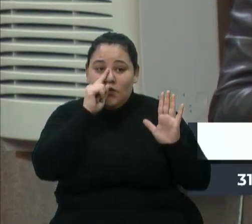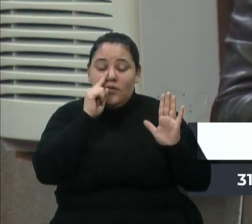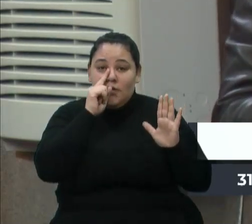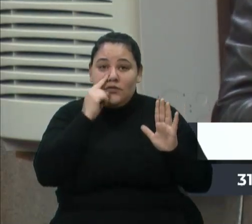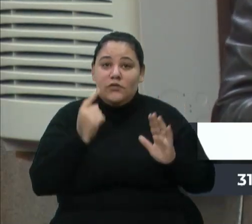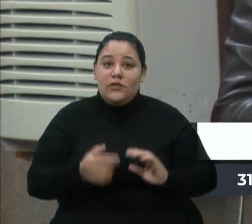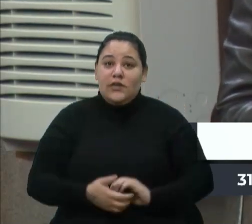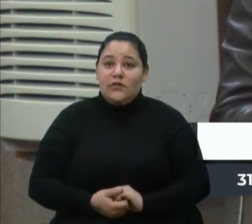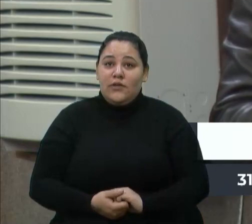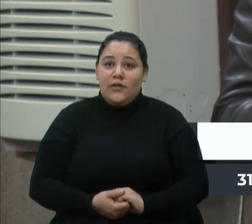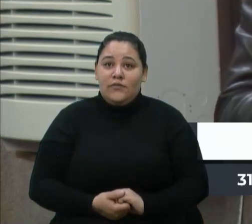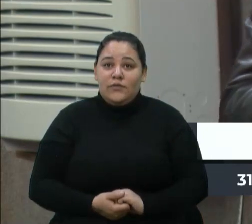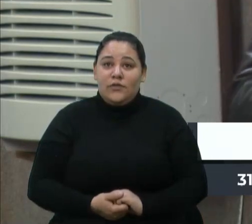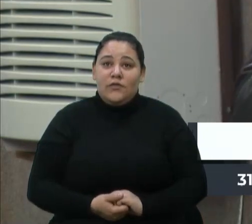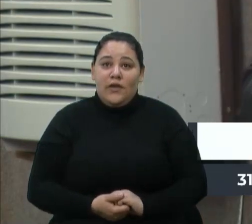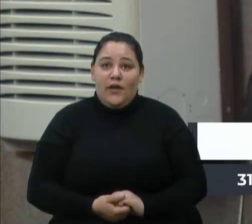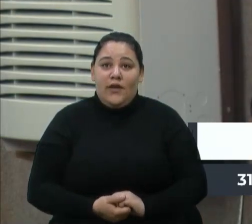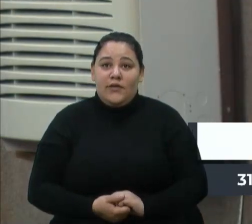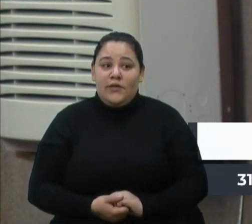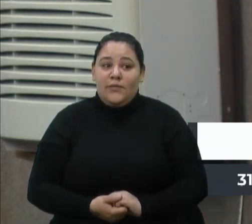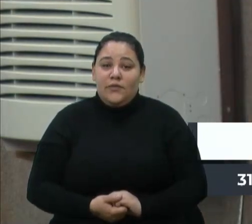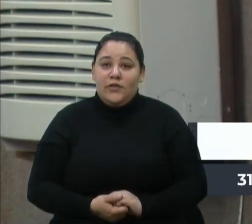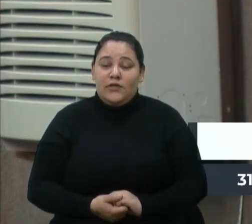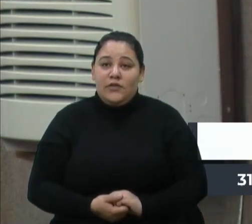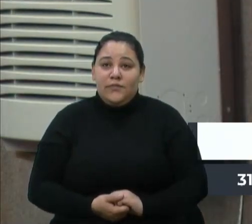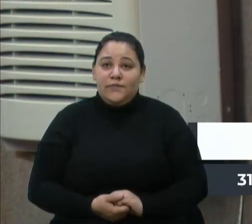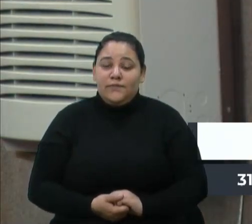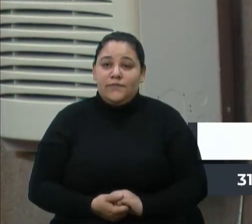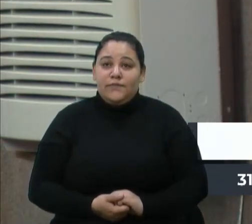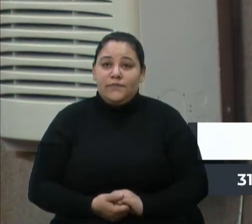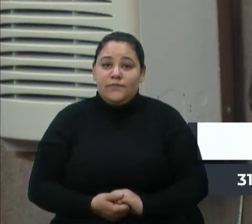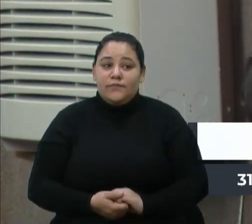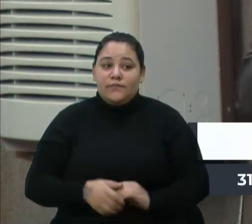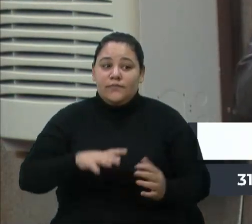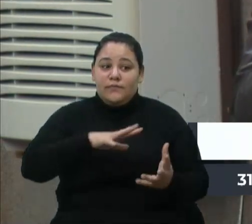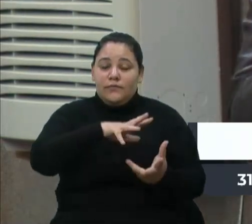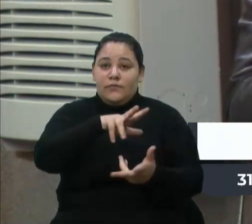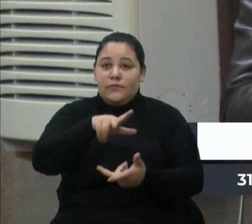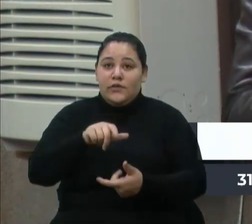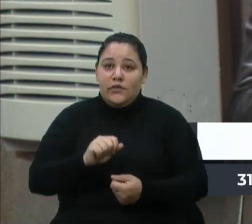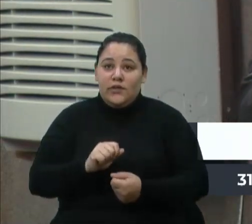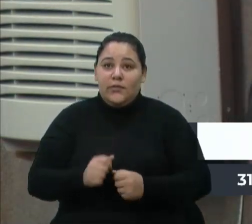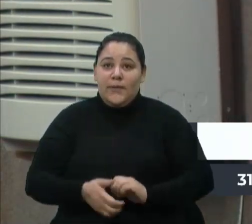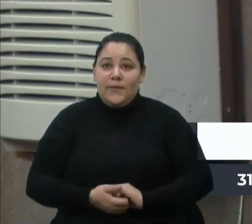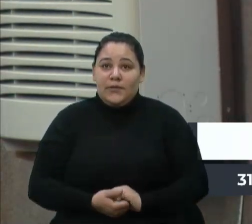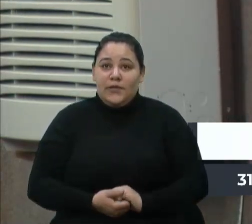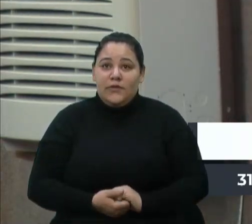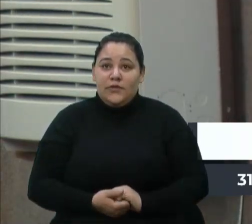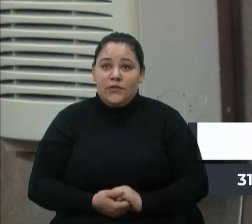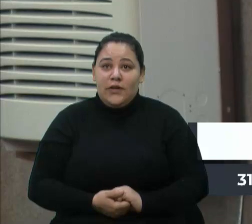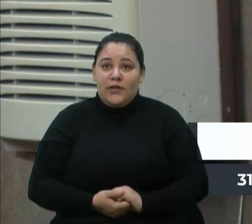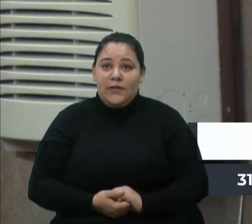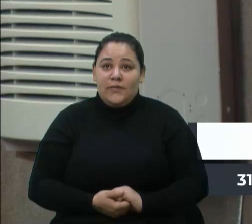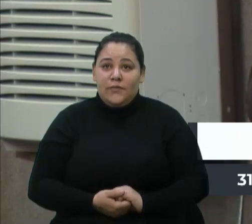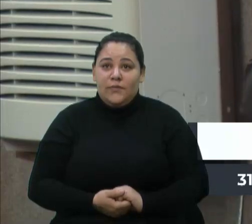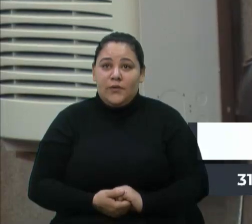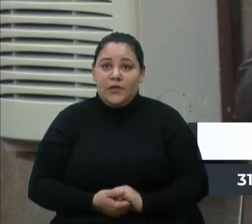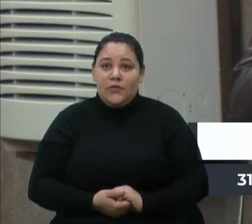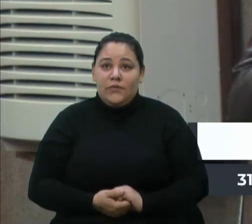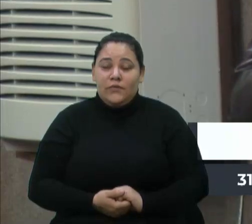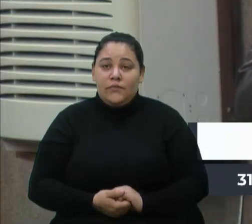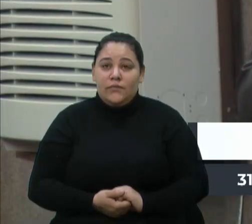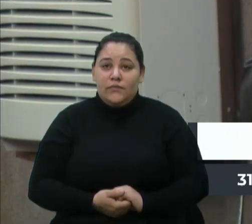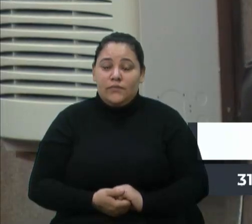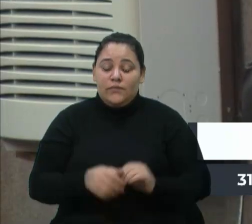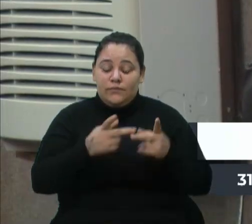polarização política. Quer dizer que a vida, na Terra, ela não acontece nos polos, ela acontece nos trópicos.